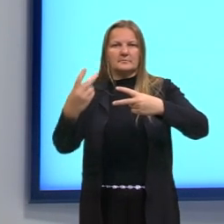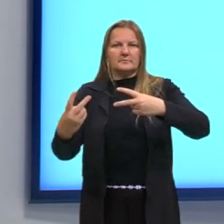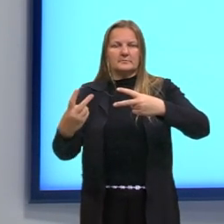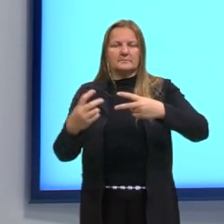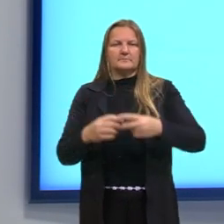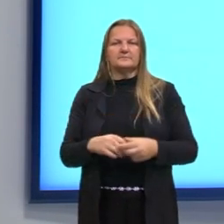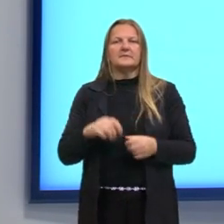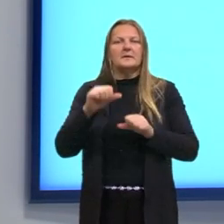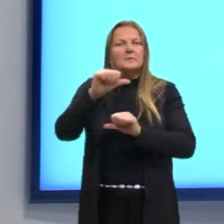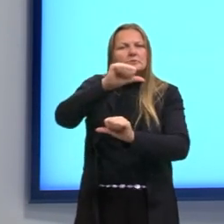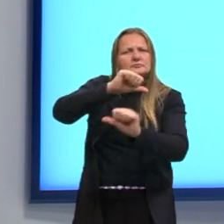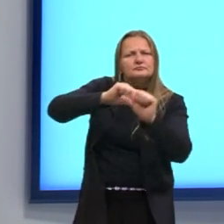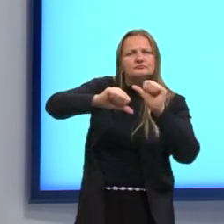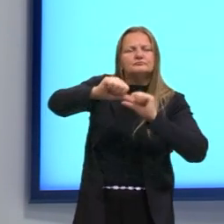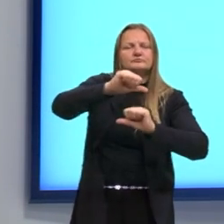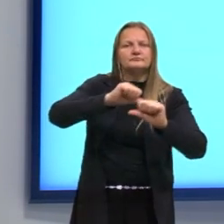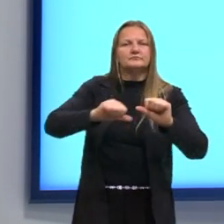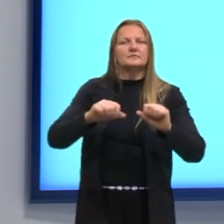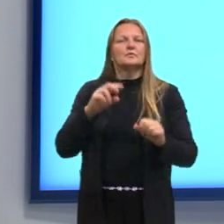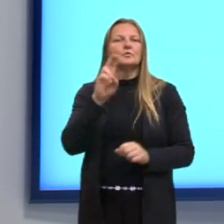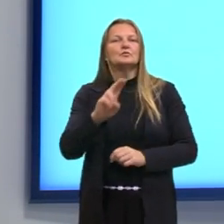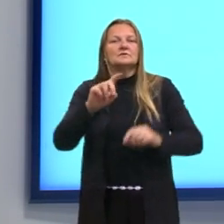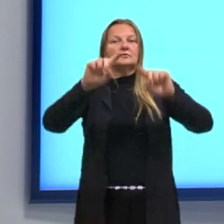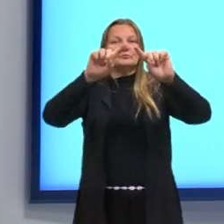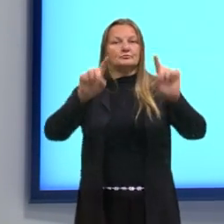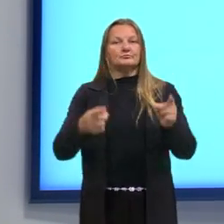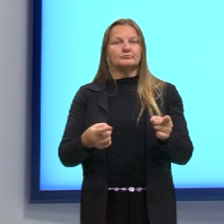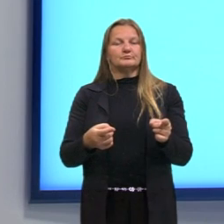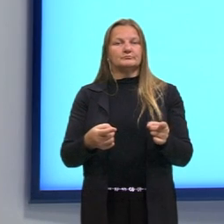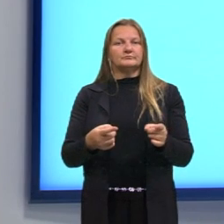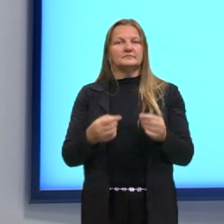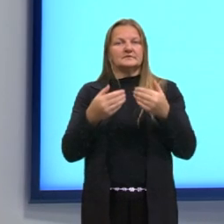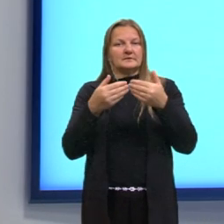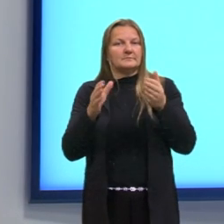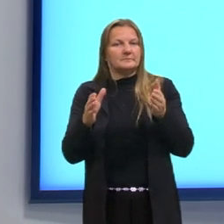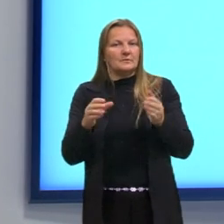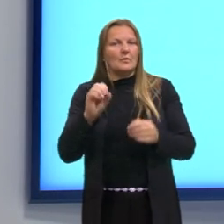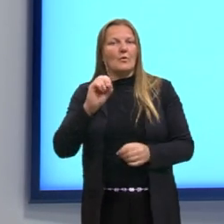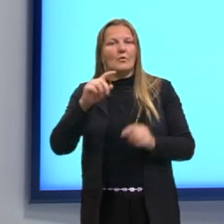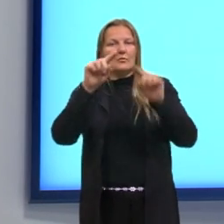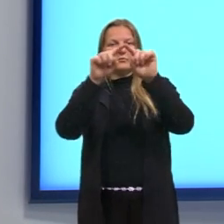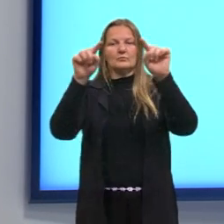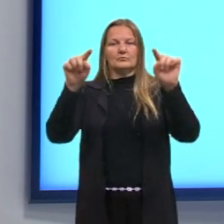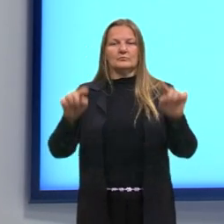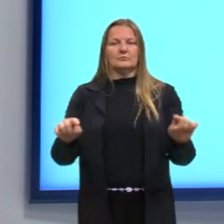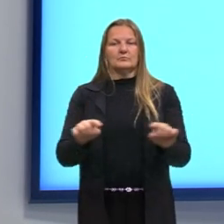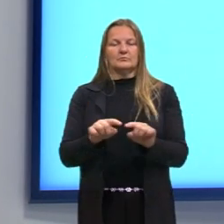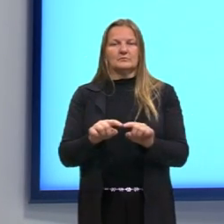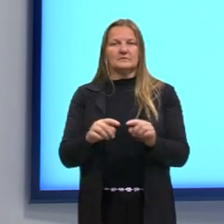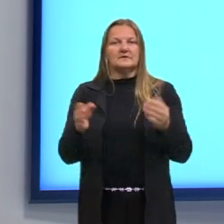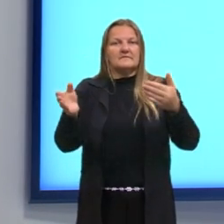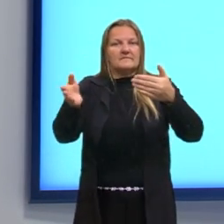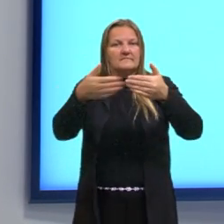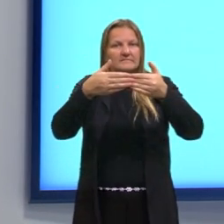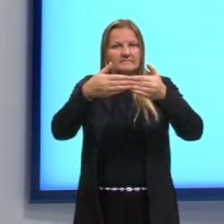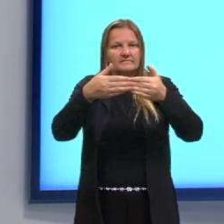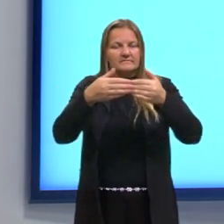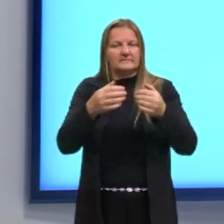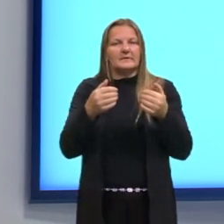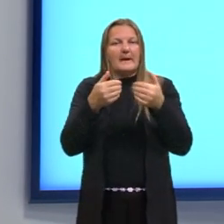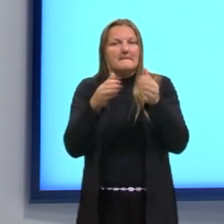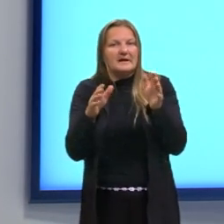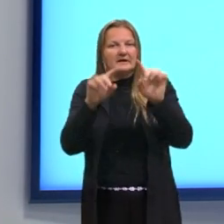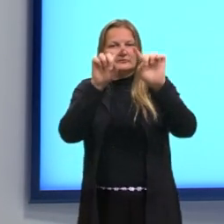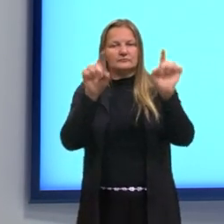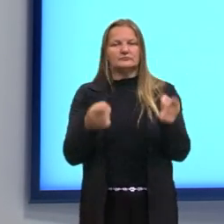utilizando o parênteses quando o conjunto é aberto e o colchete quando o conjunto é fechado. Então, sempre